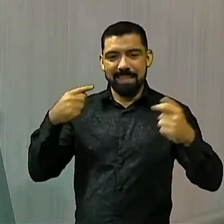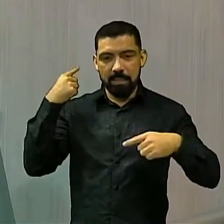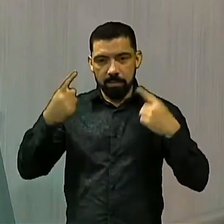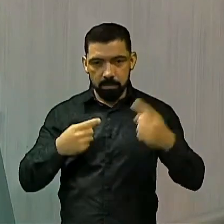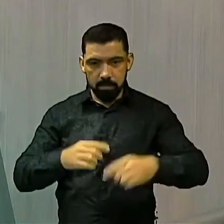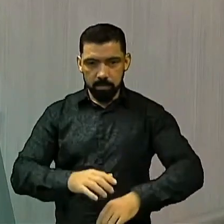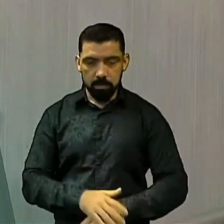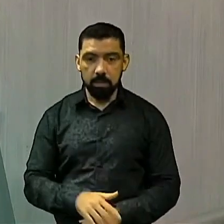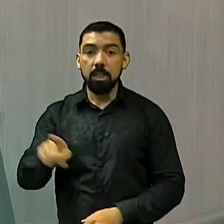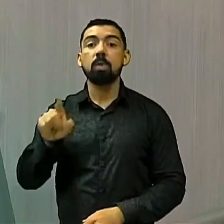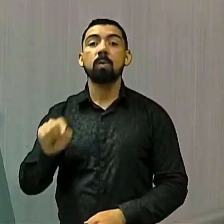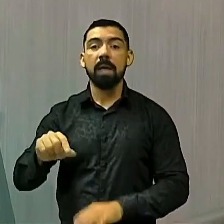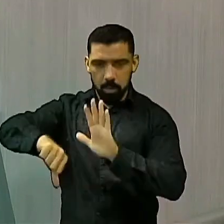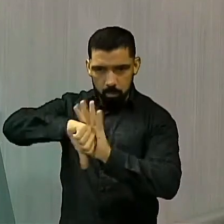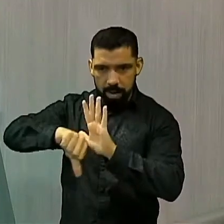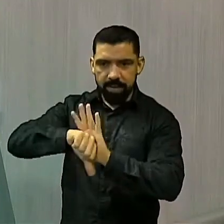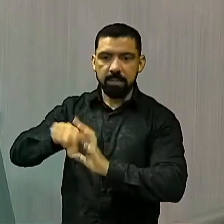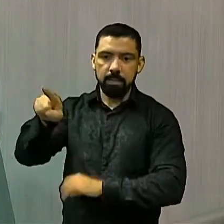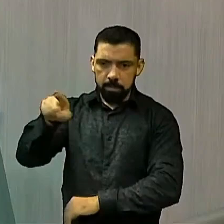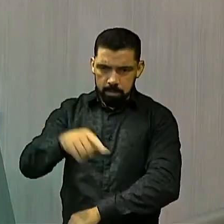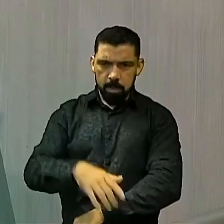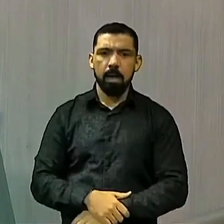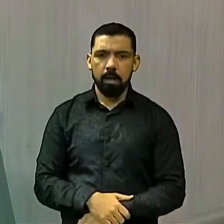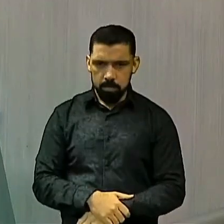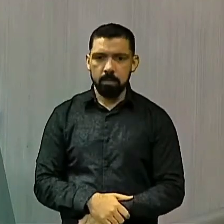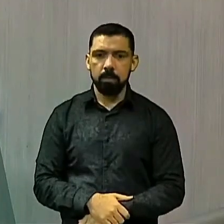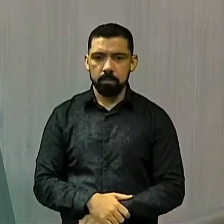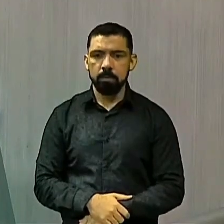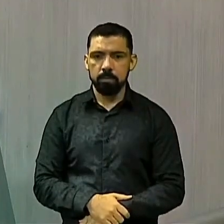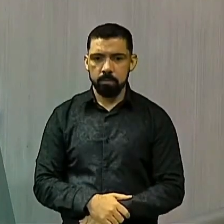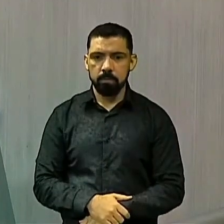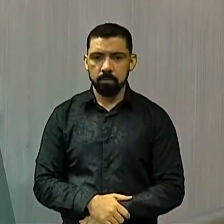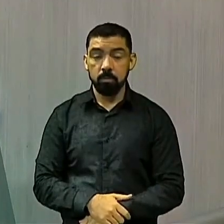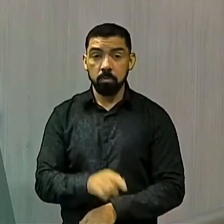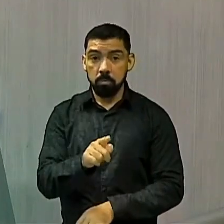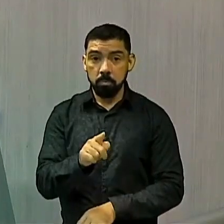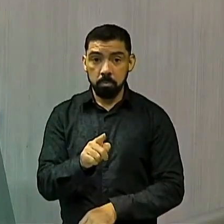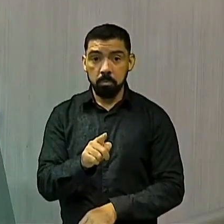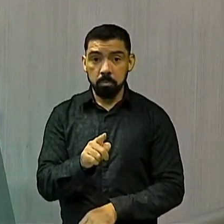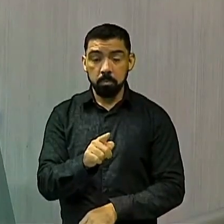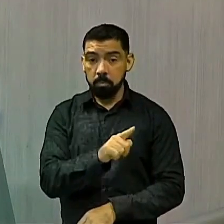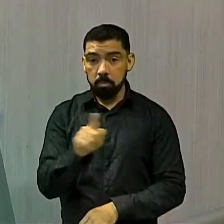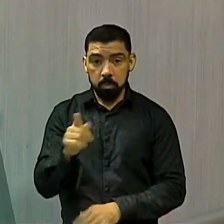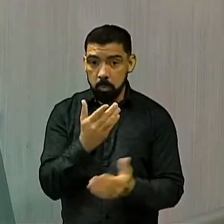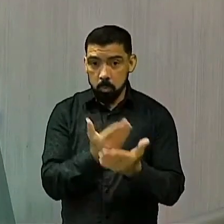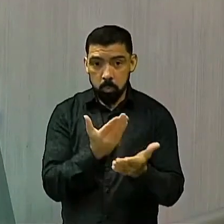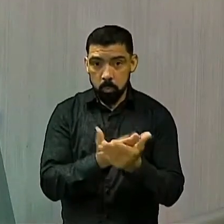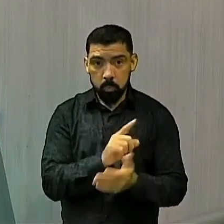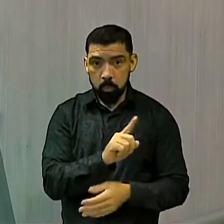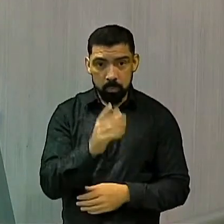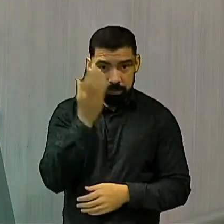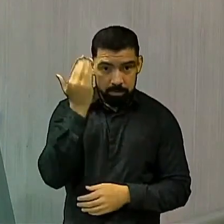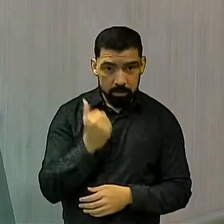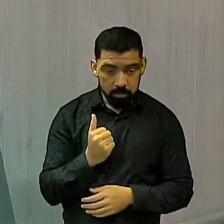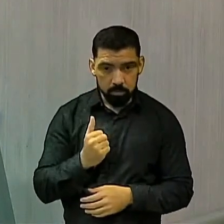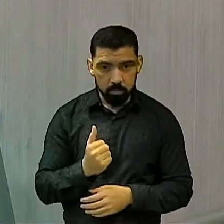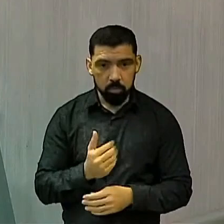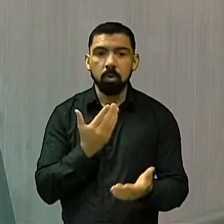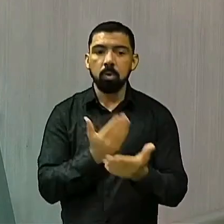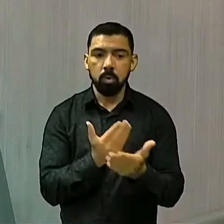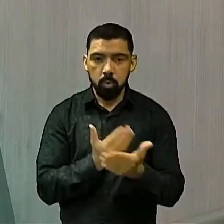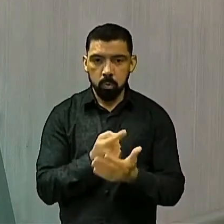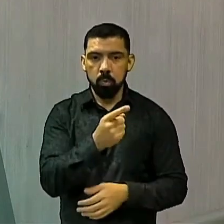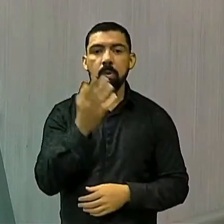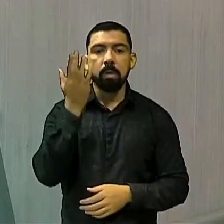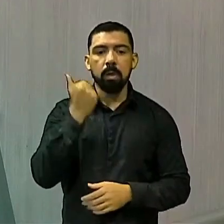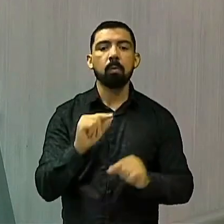Ei, psiu, isso aí é quadrilha. Quadrilha é isso. Se vossa excelência não estudou para saber, estude para